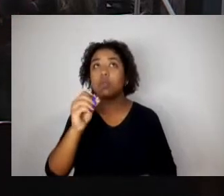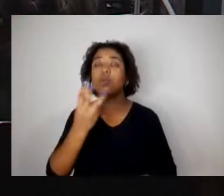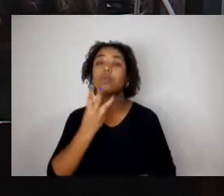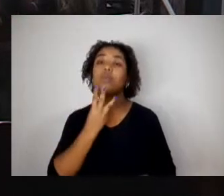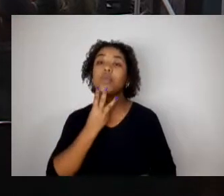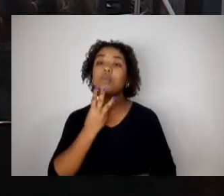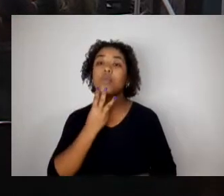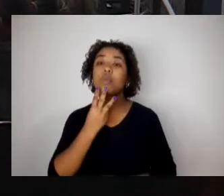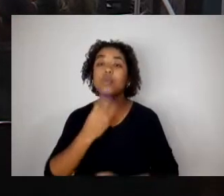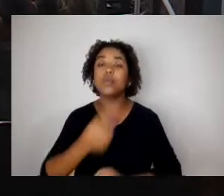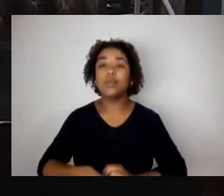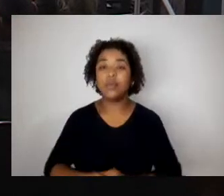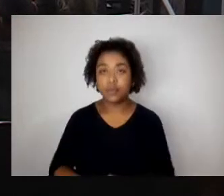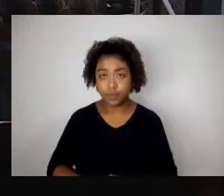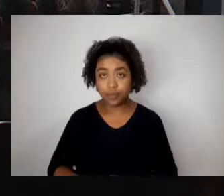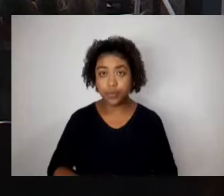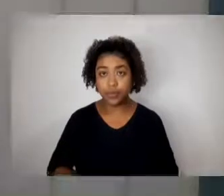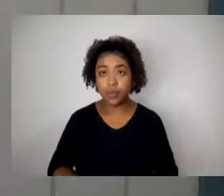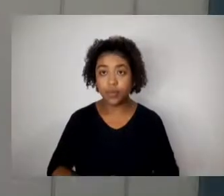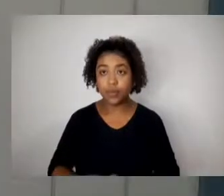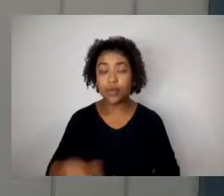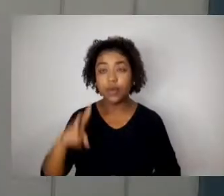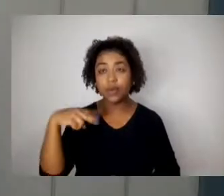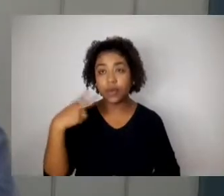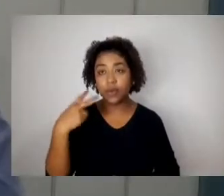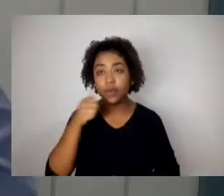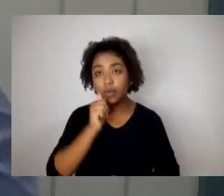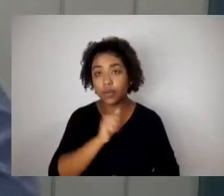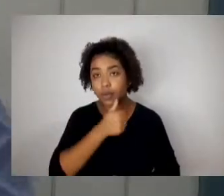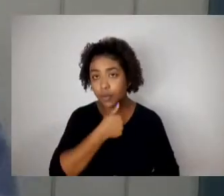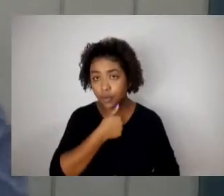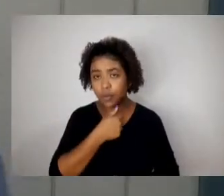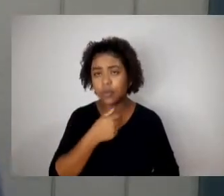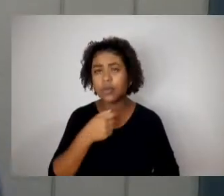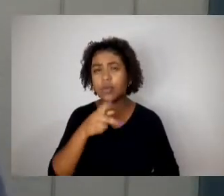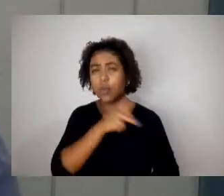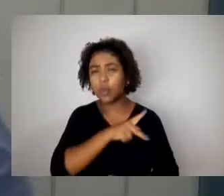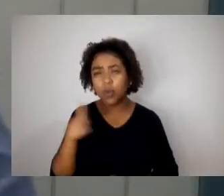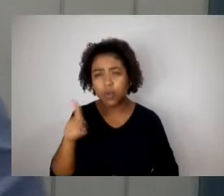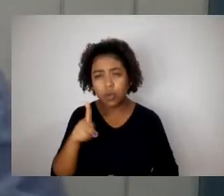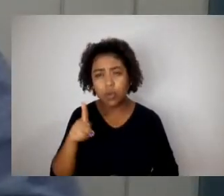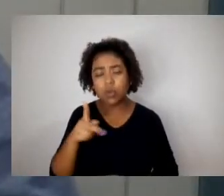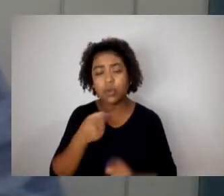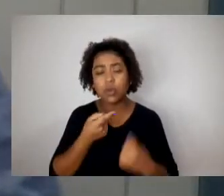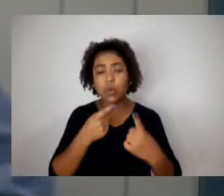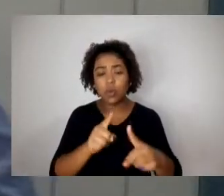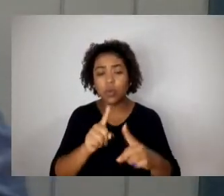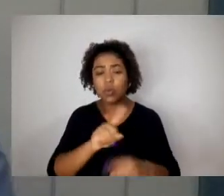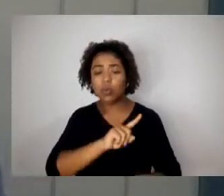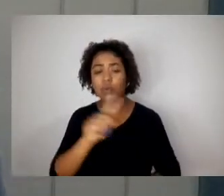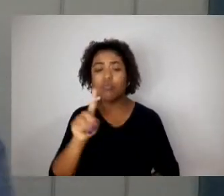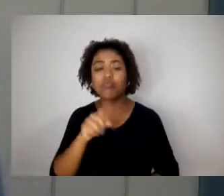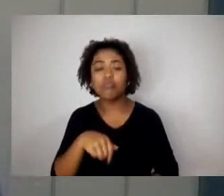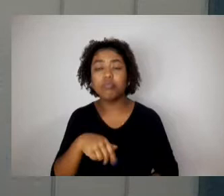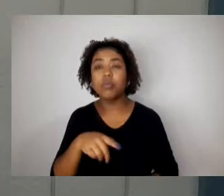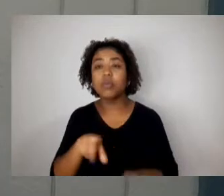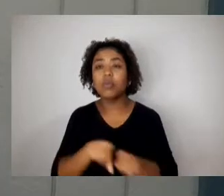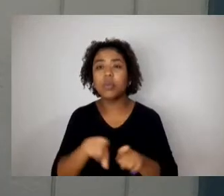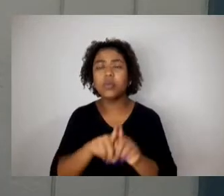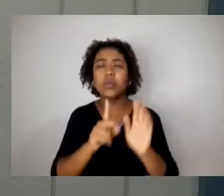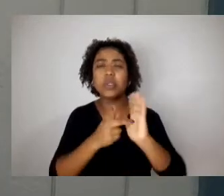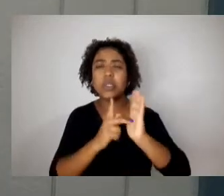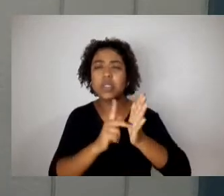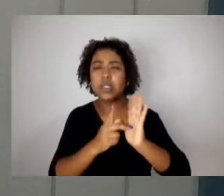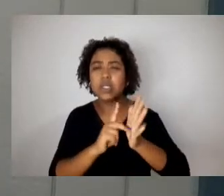deixar bem tranquilo os vereadores que votaram conta, os professores também. A gente viu algumas narrativas do sindicato falando sobre algumas coisas. As